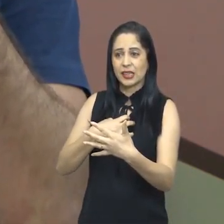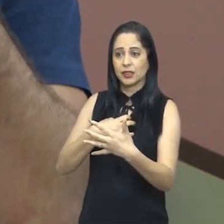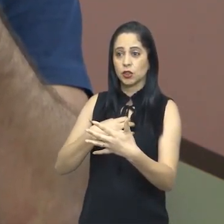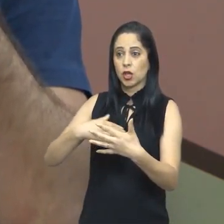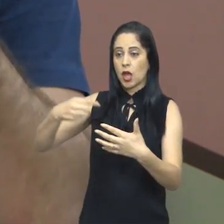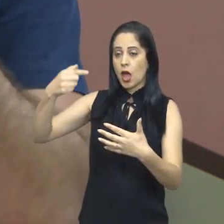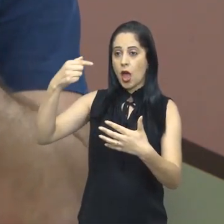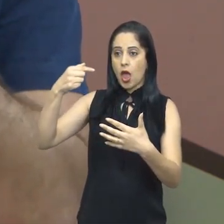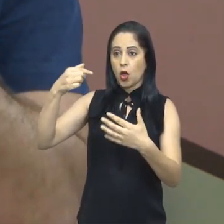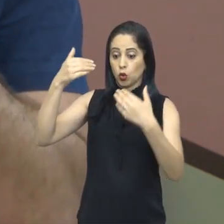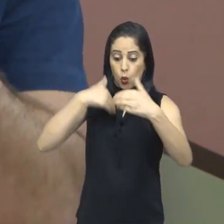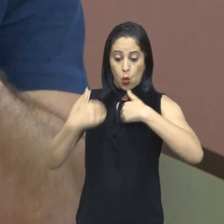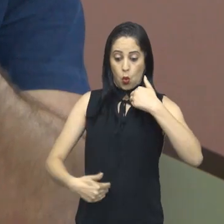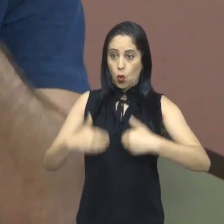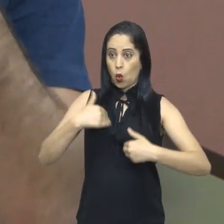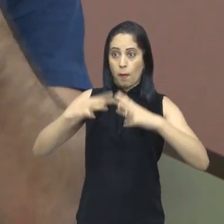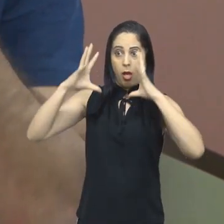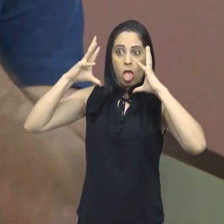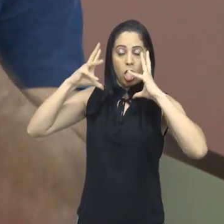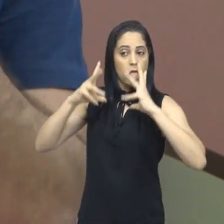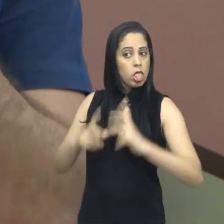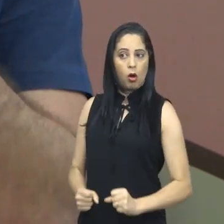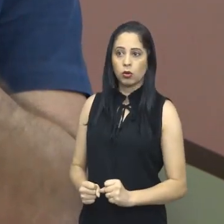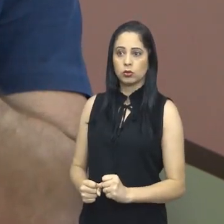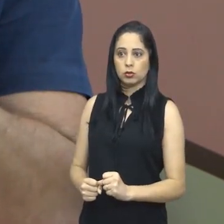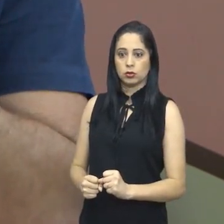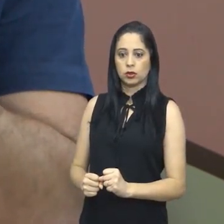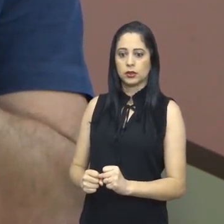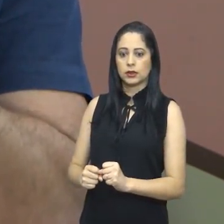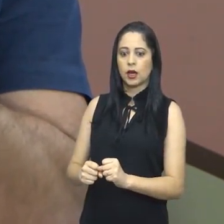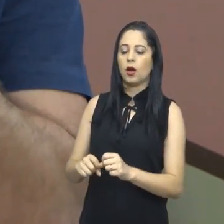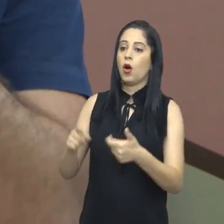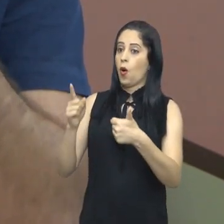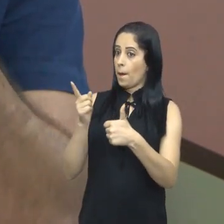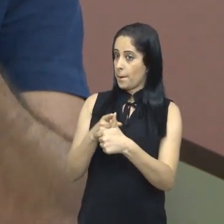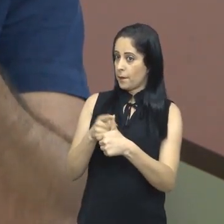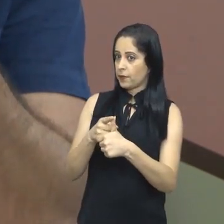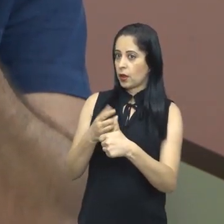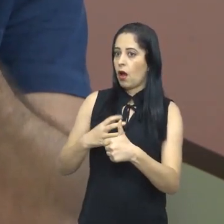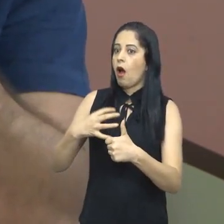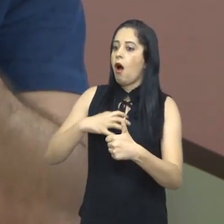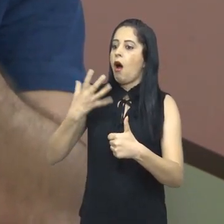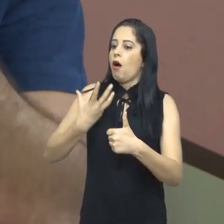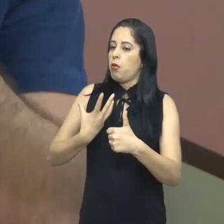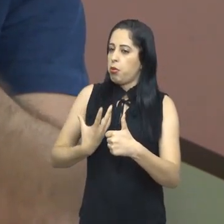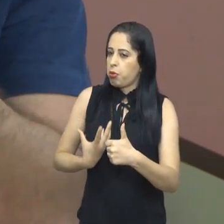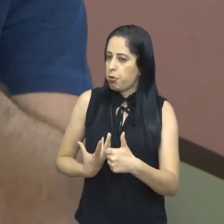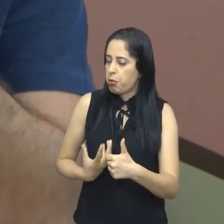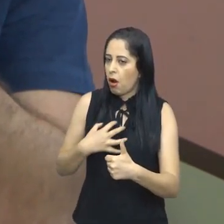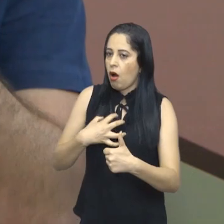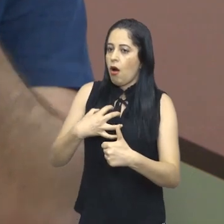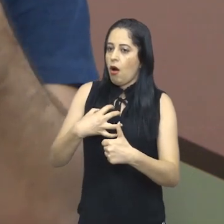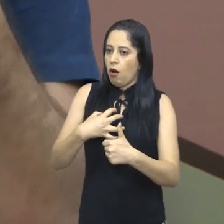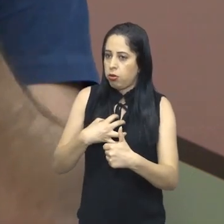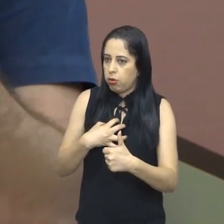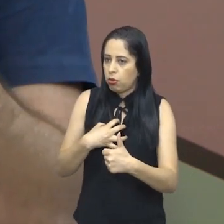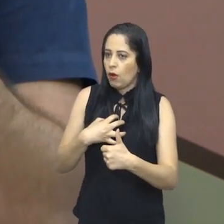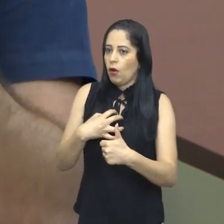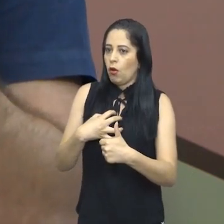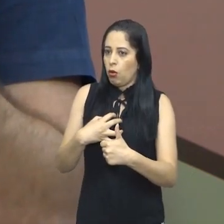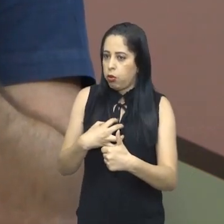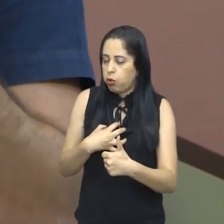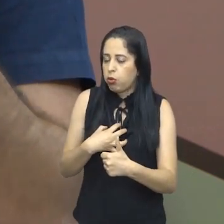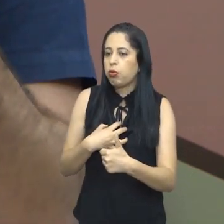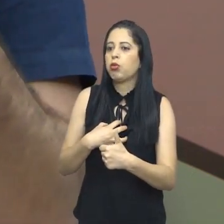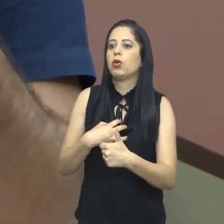da cabeça aos pés, mas os mais comuns incluem fadiga, e geralmente é uma fadiga,